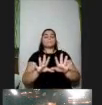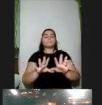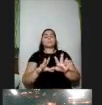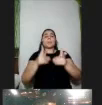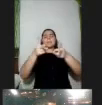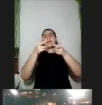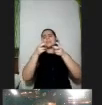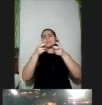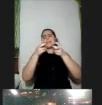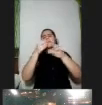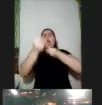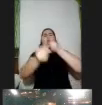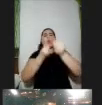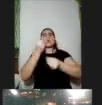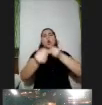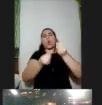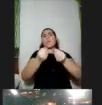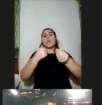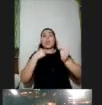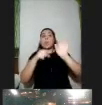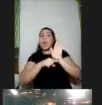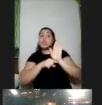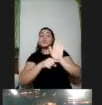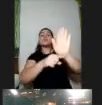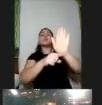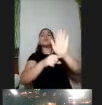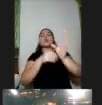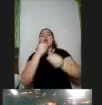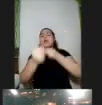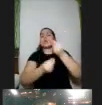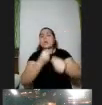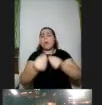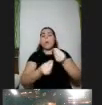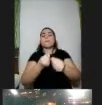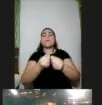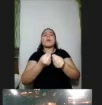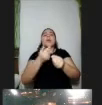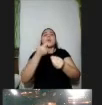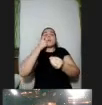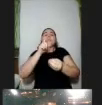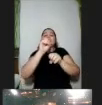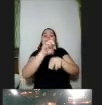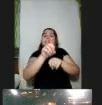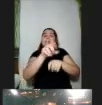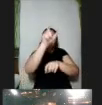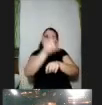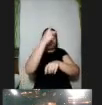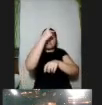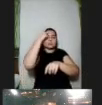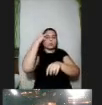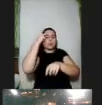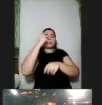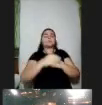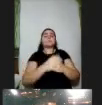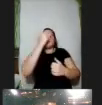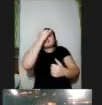de que forma que a gente ajuda ajusta os processos para se adequar à forma como fica mais fácil para as pessoas poderem aprender